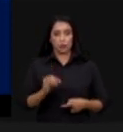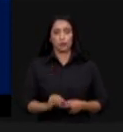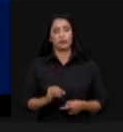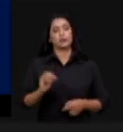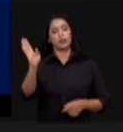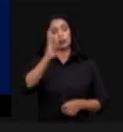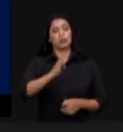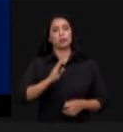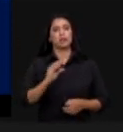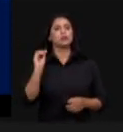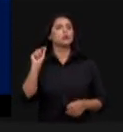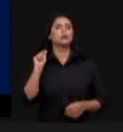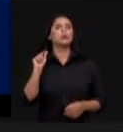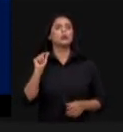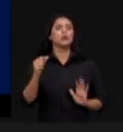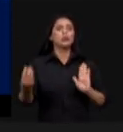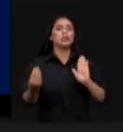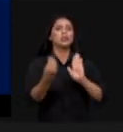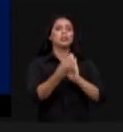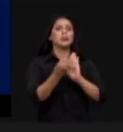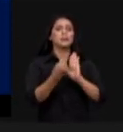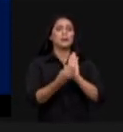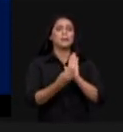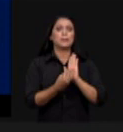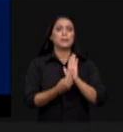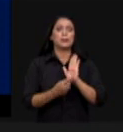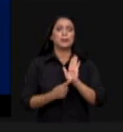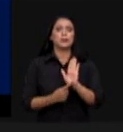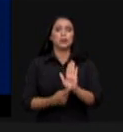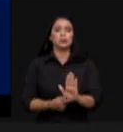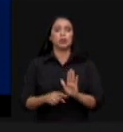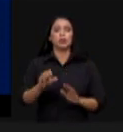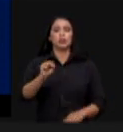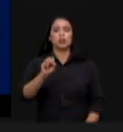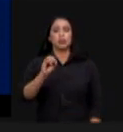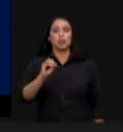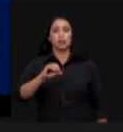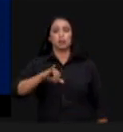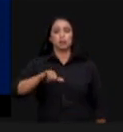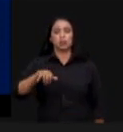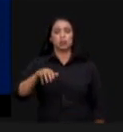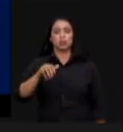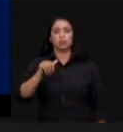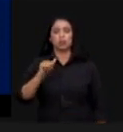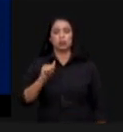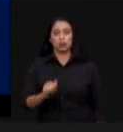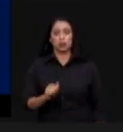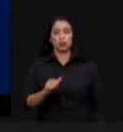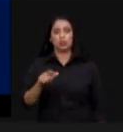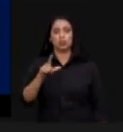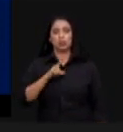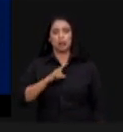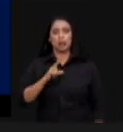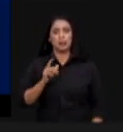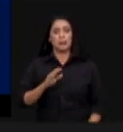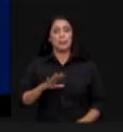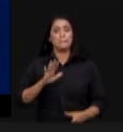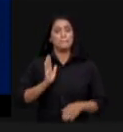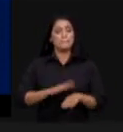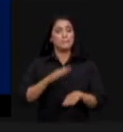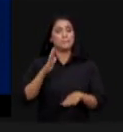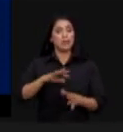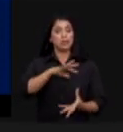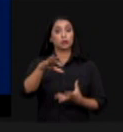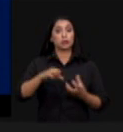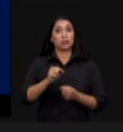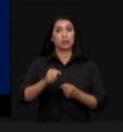E quais são os dados disponíveis que mostram que a soja e o milho brasileiro são mais sustentáveis do que aqueles produzidos no resto do mundo?